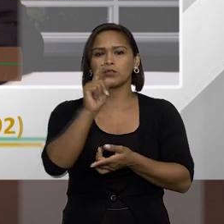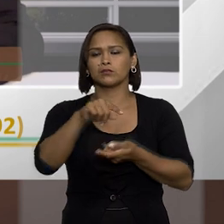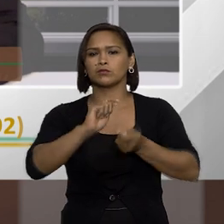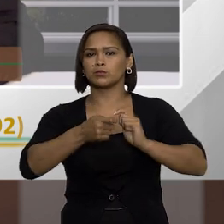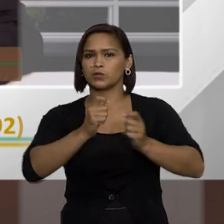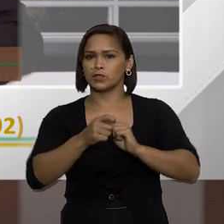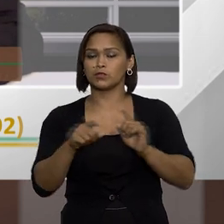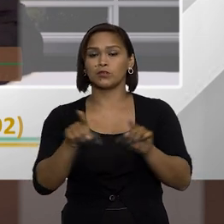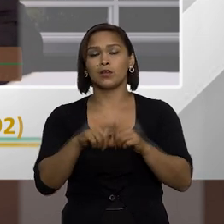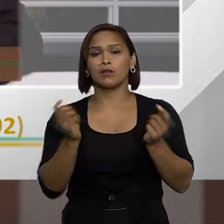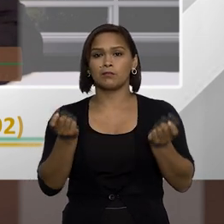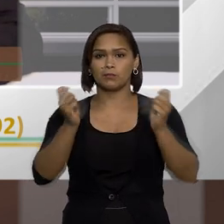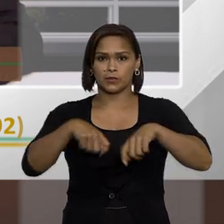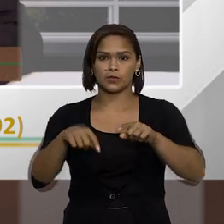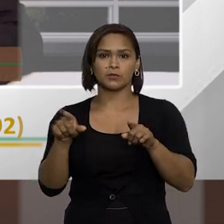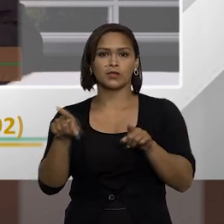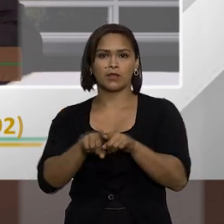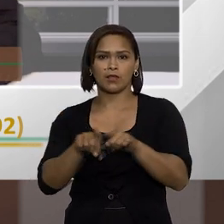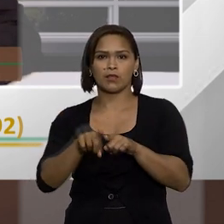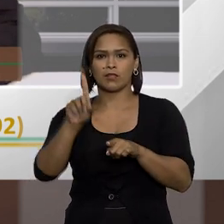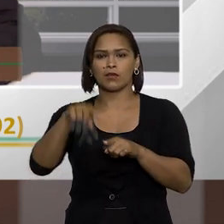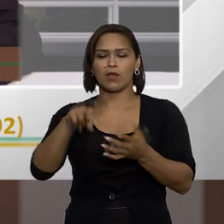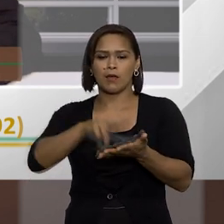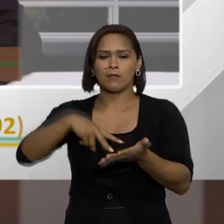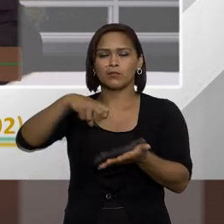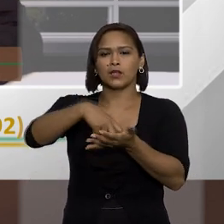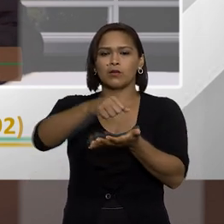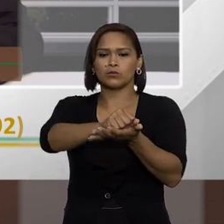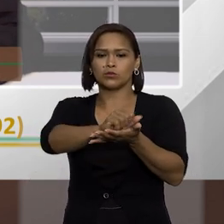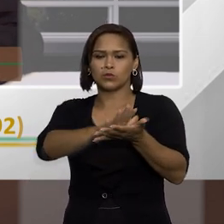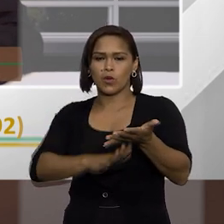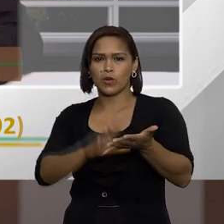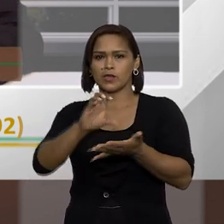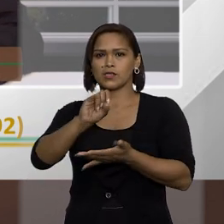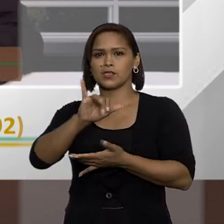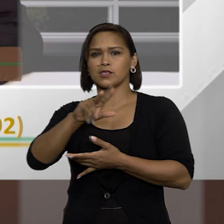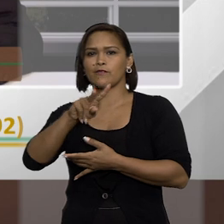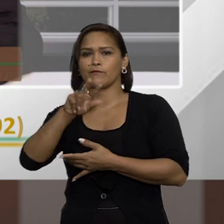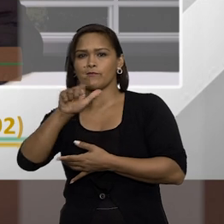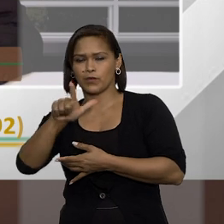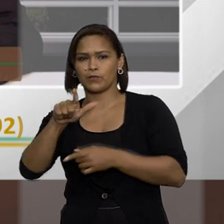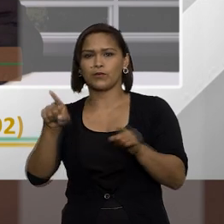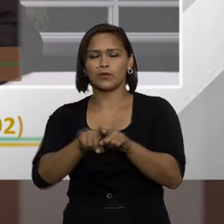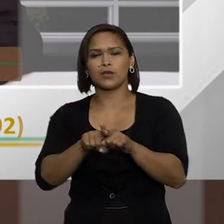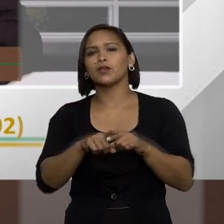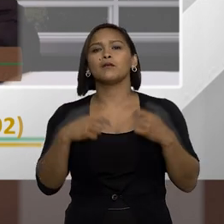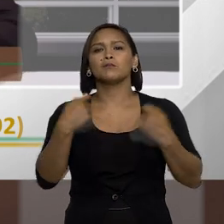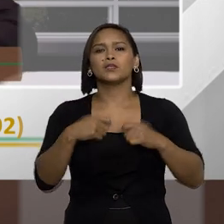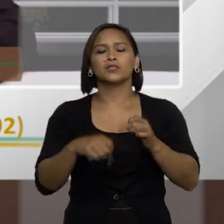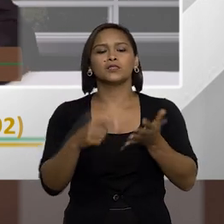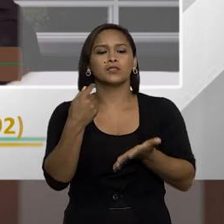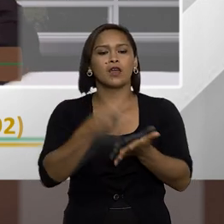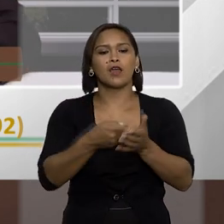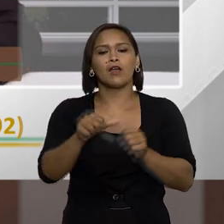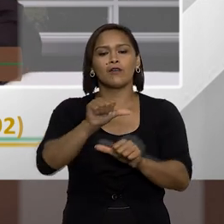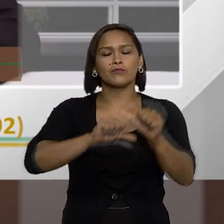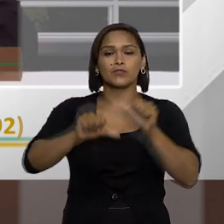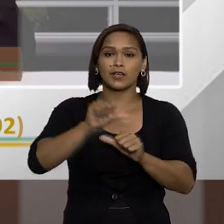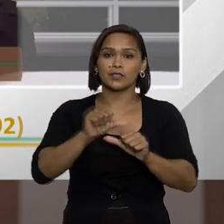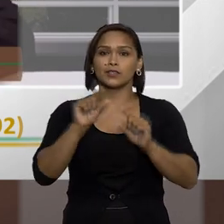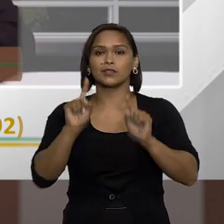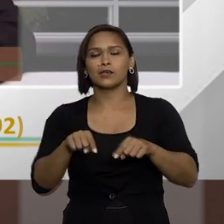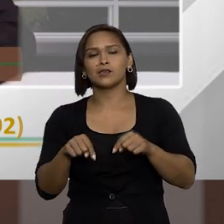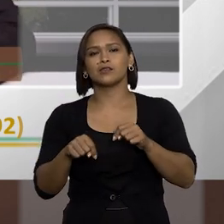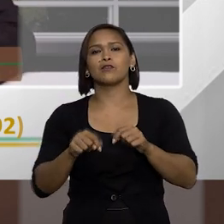configurado. Tem também a possibilidade de aplicação de uma multa de natureza civil. Uma multa que depende do ato, ela também varia.